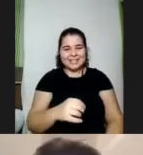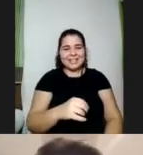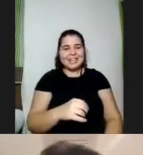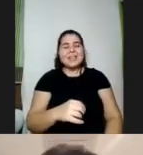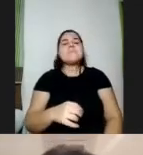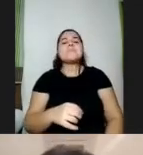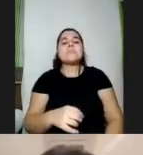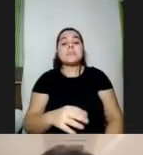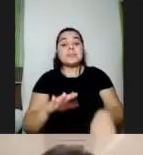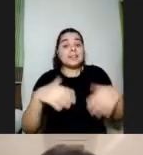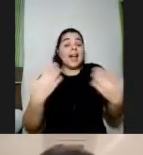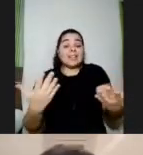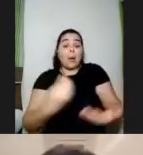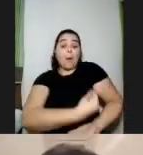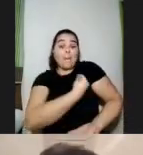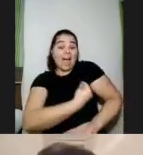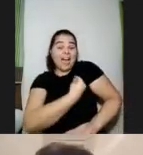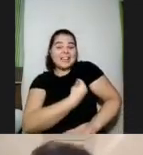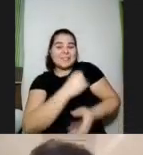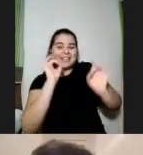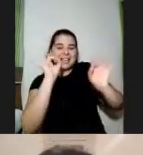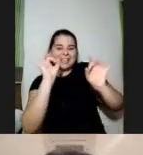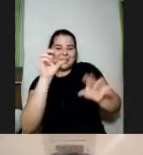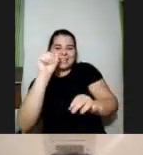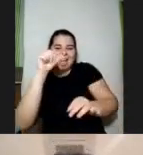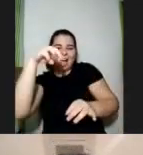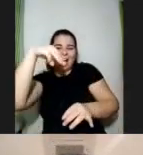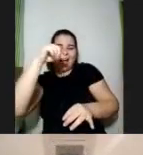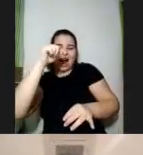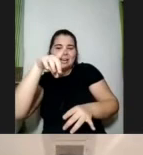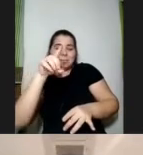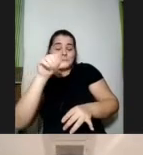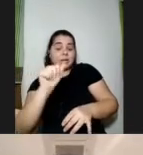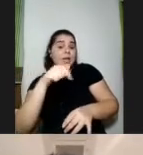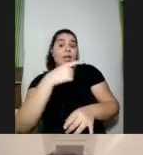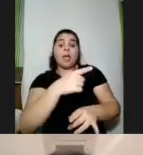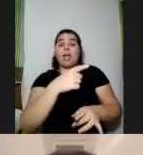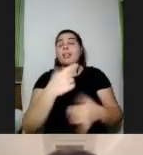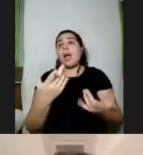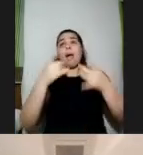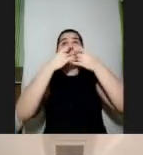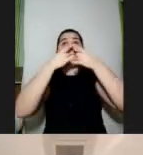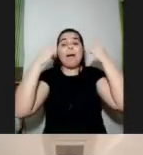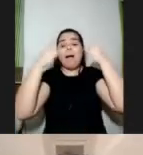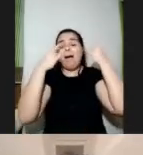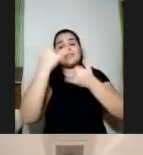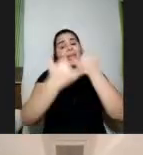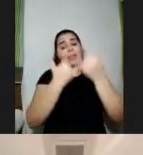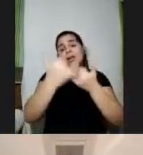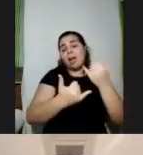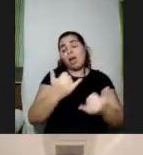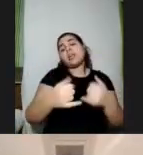então participação especial da Amanda ela ficava brincando com a máscara dos outros e aí a gente